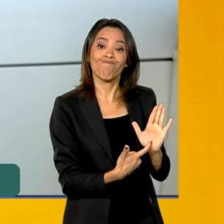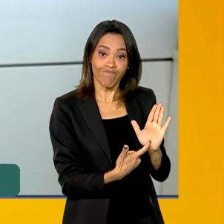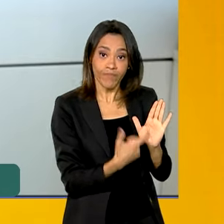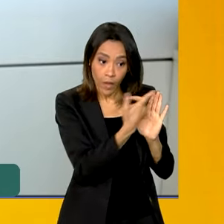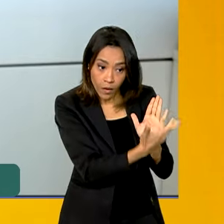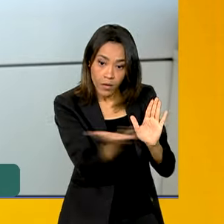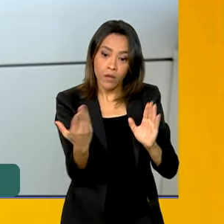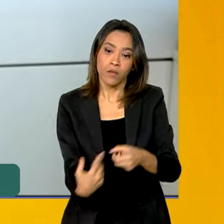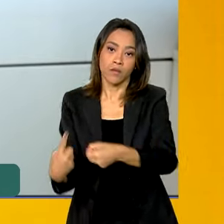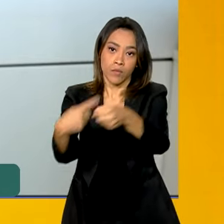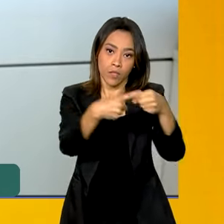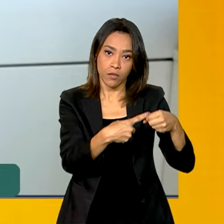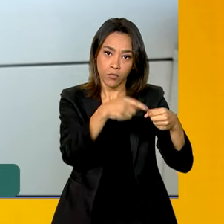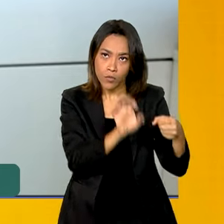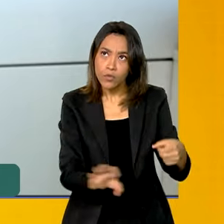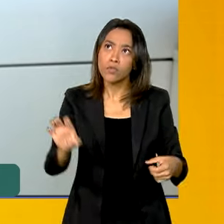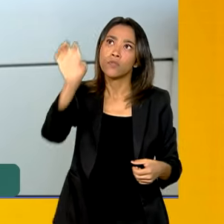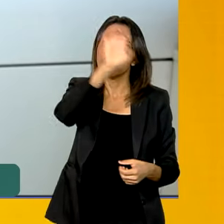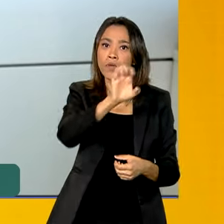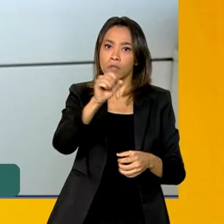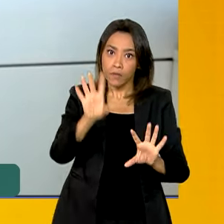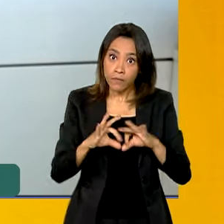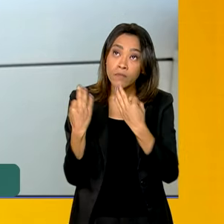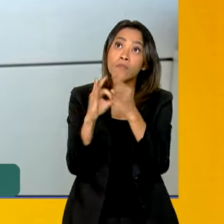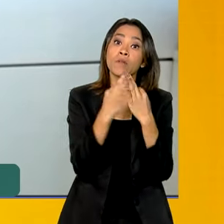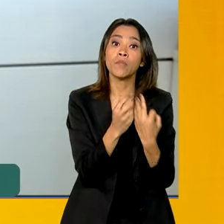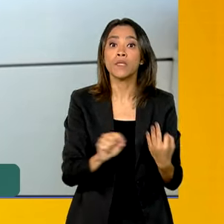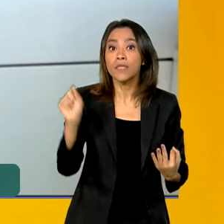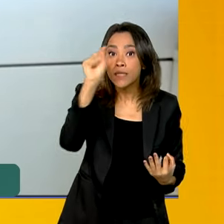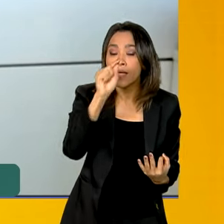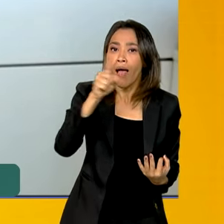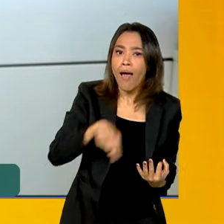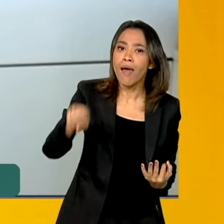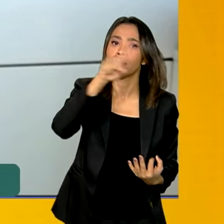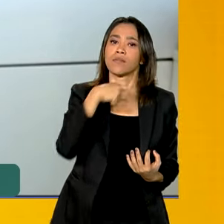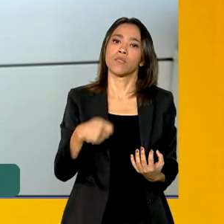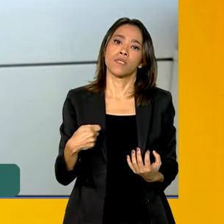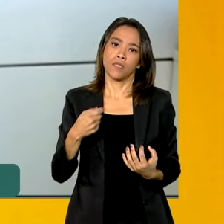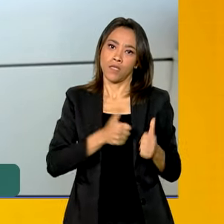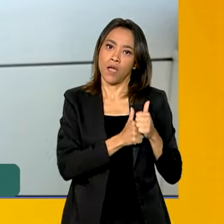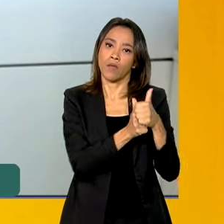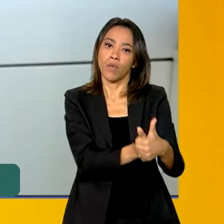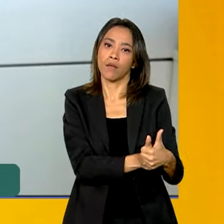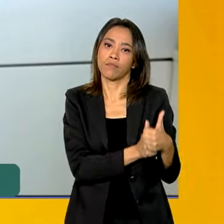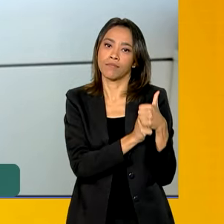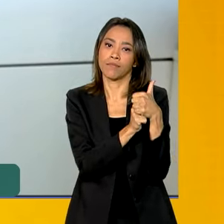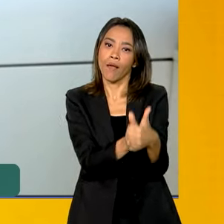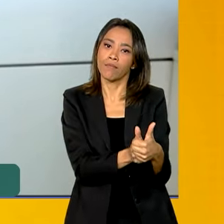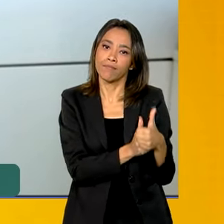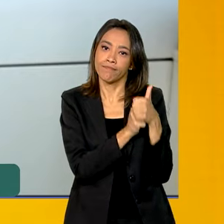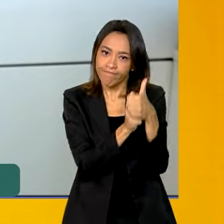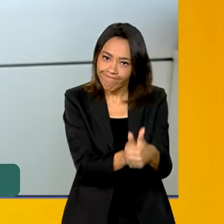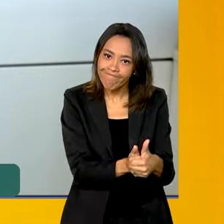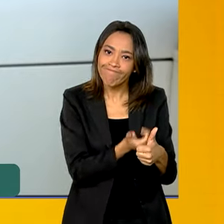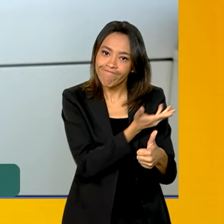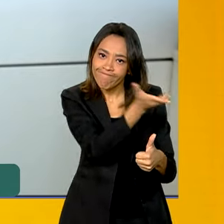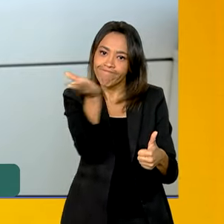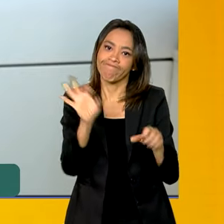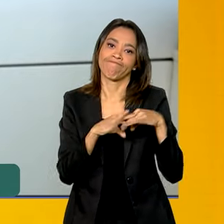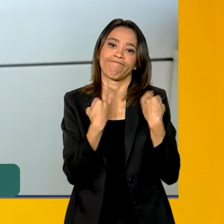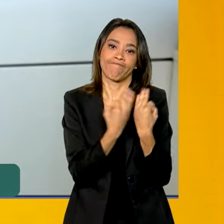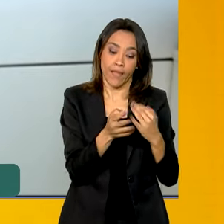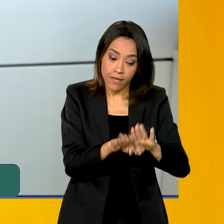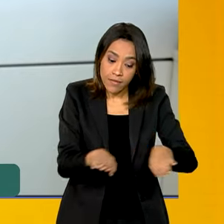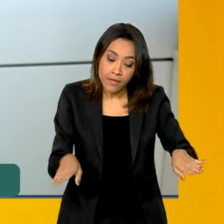municípios, estados e as famílias precisam ter um acompanhamento muito mais perto dessas famílias. As